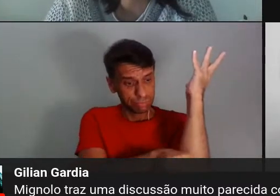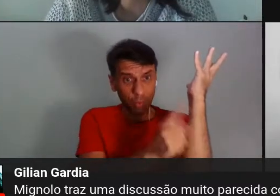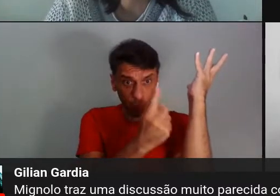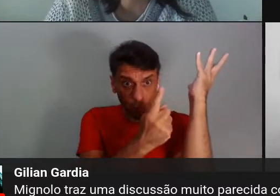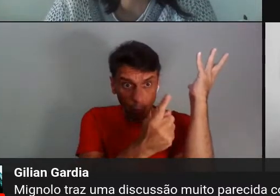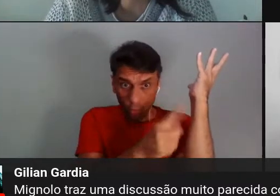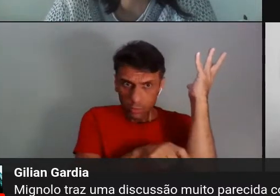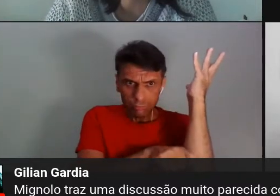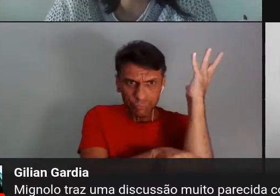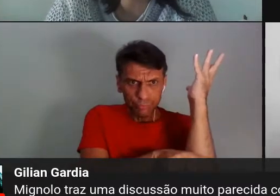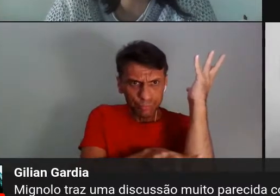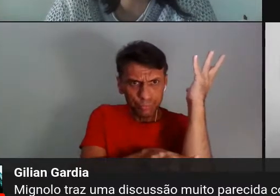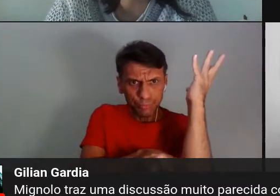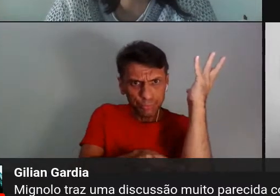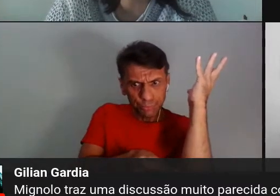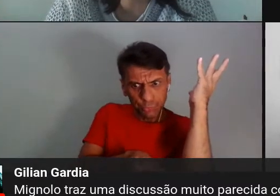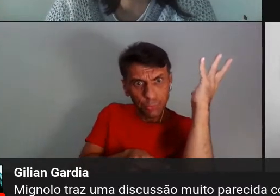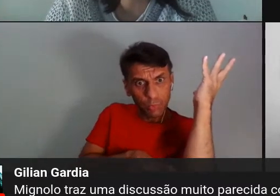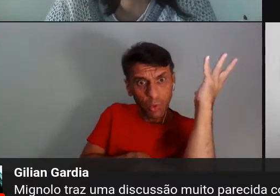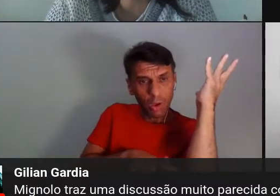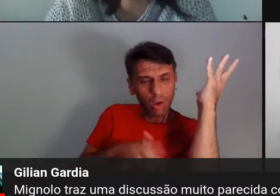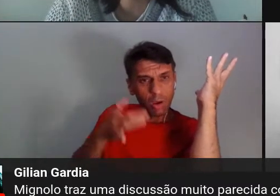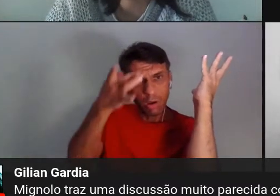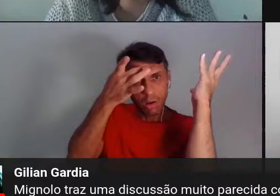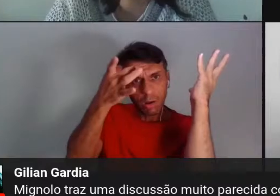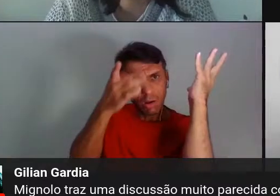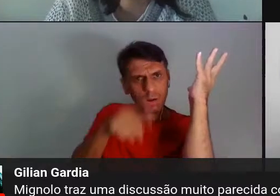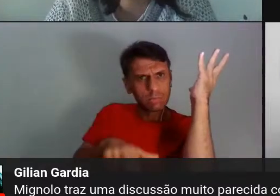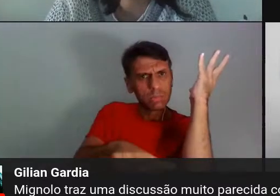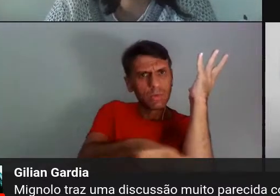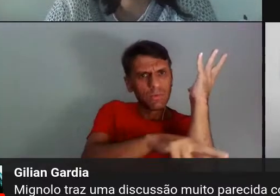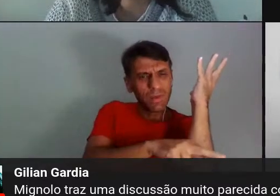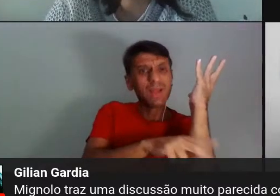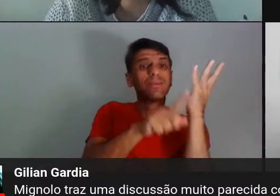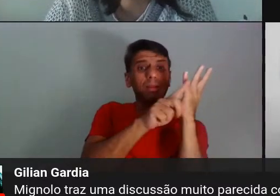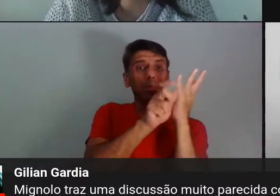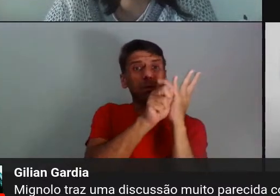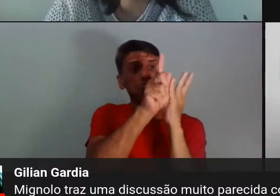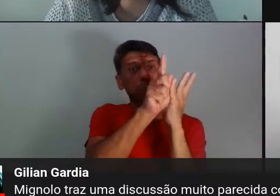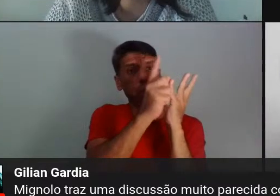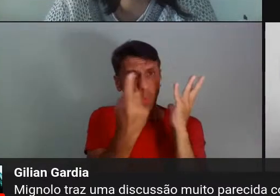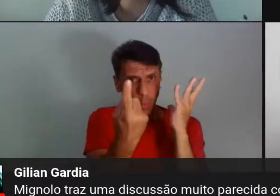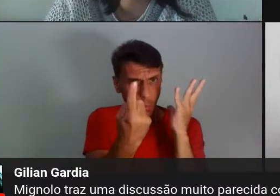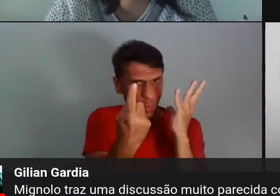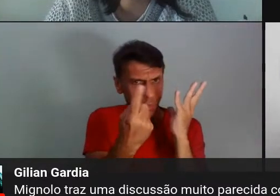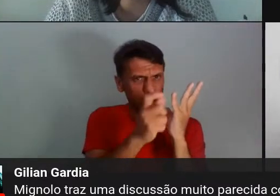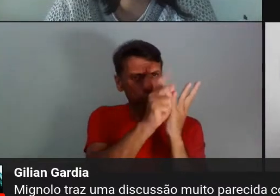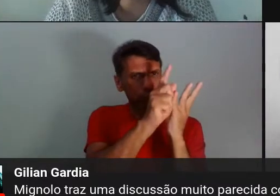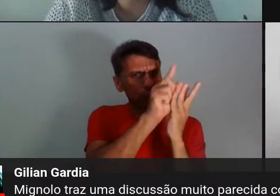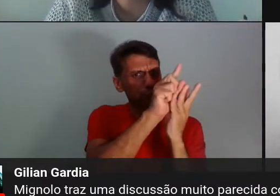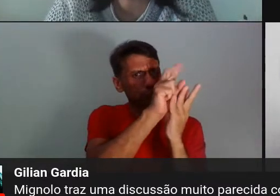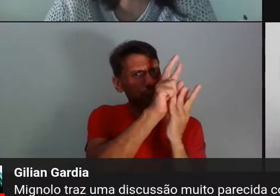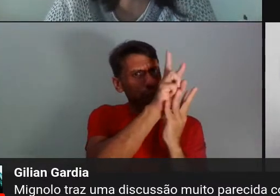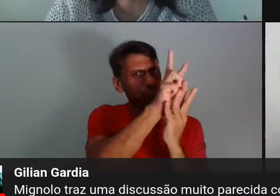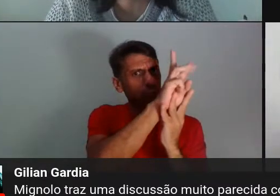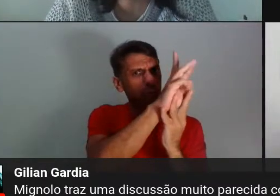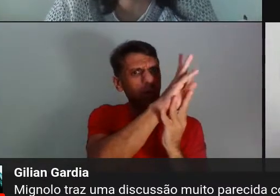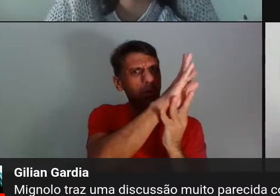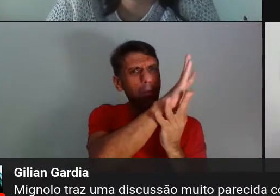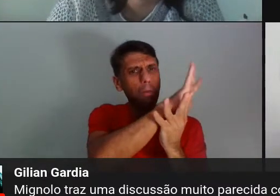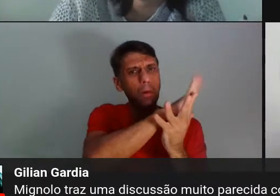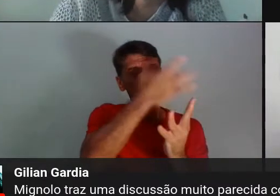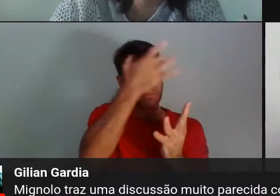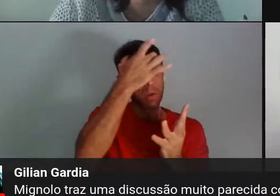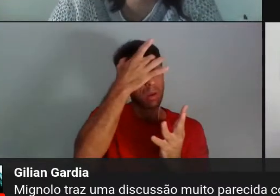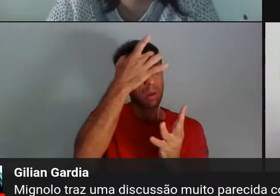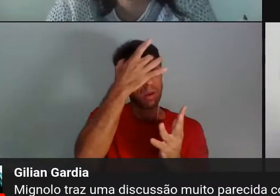Então, é isso, eu acho que você não se forma nessa faculdade, não, é uma faculdade que todo dia você aprende, porque